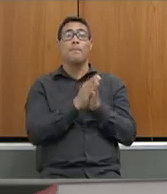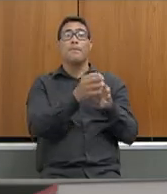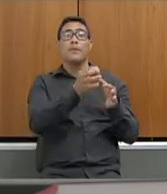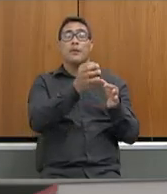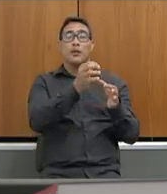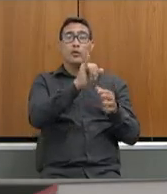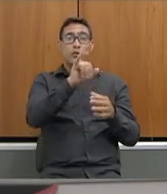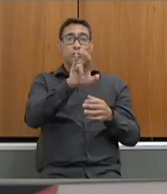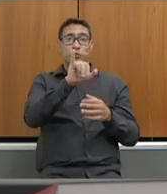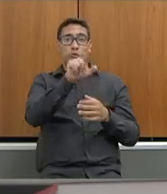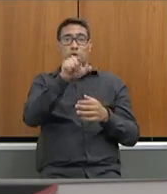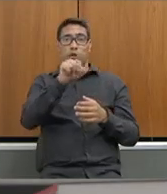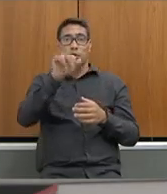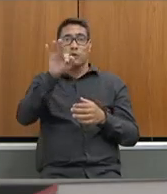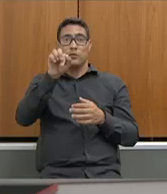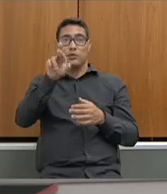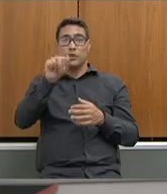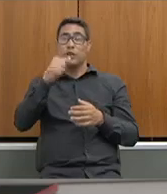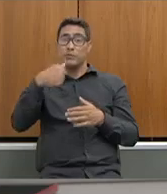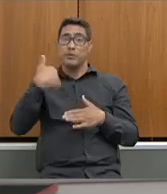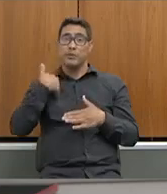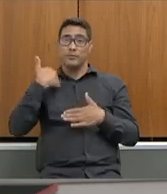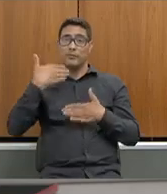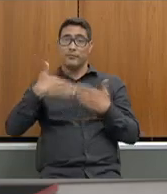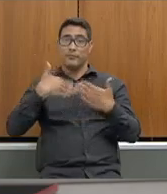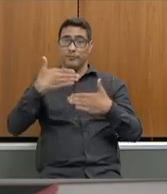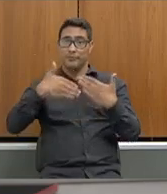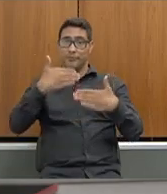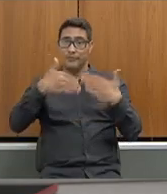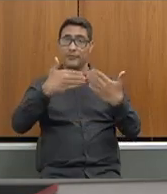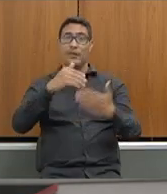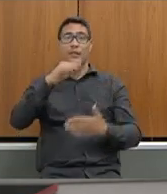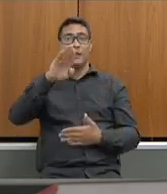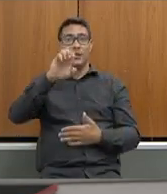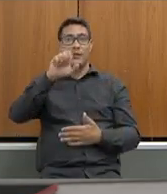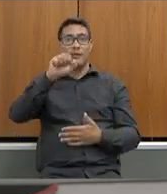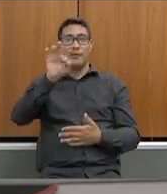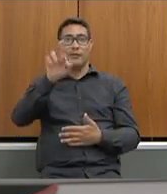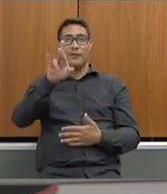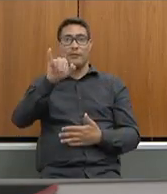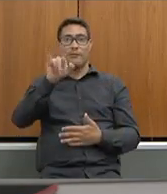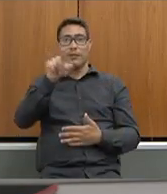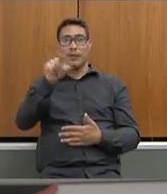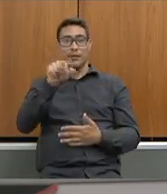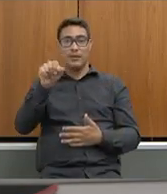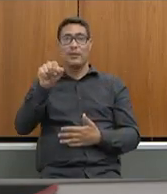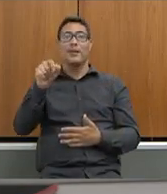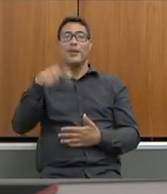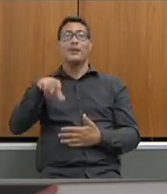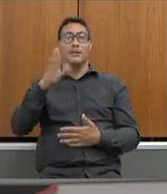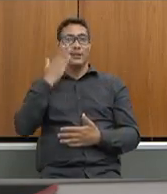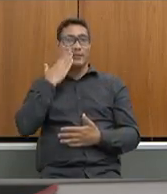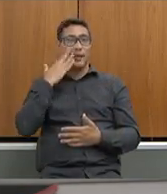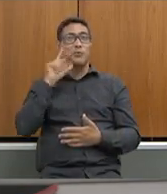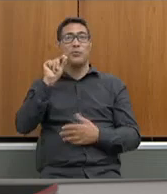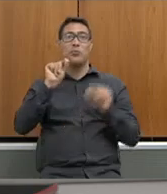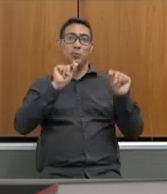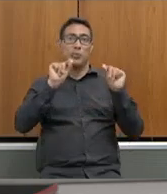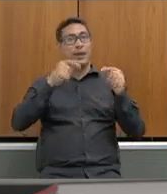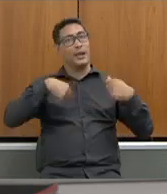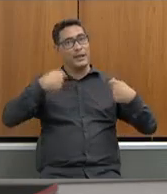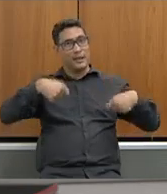no mãos dadas porque né a Beatriz já falou comigo que não precisa de nada mas a gente sabe que é necessário a gente